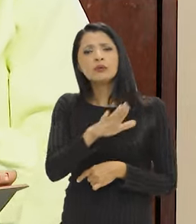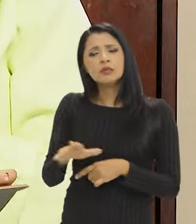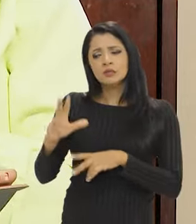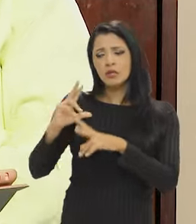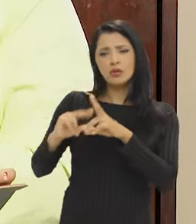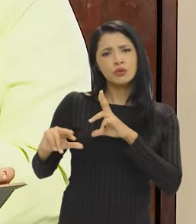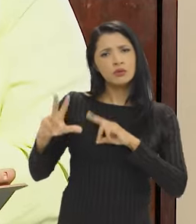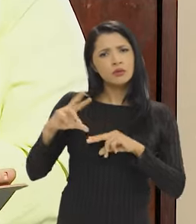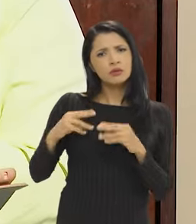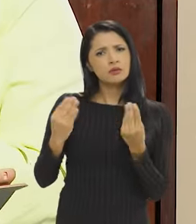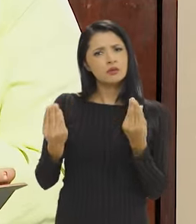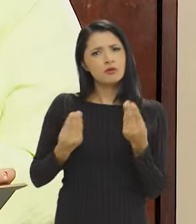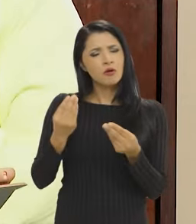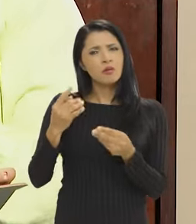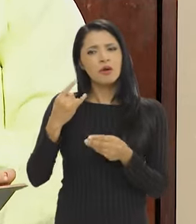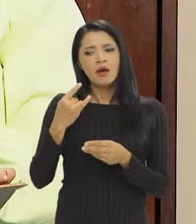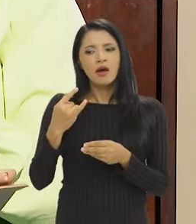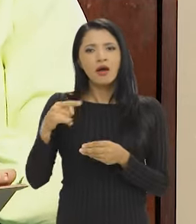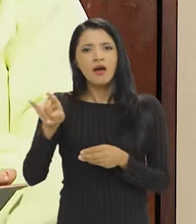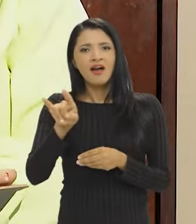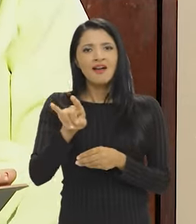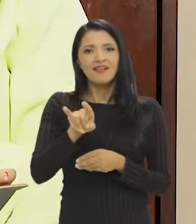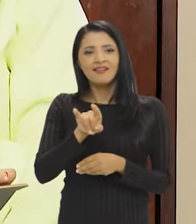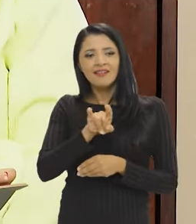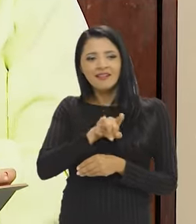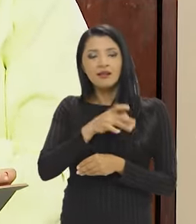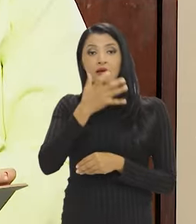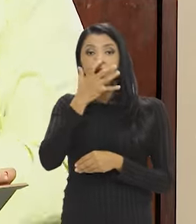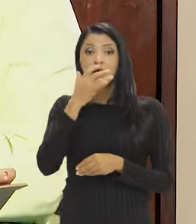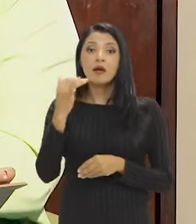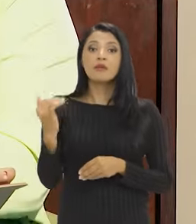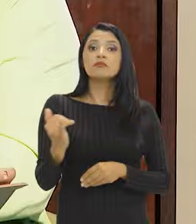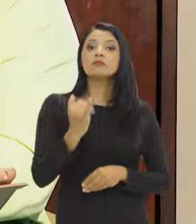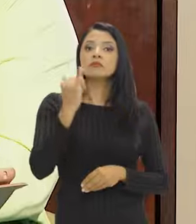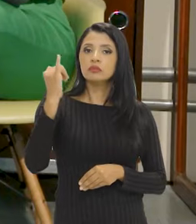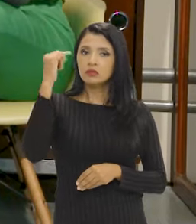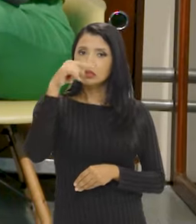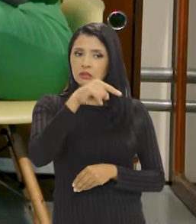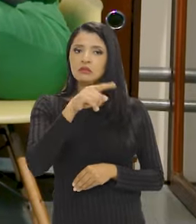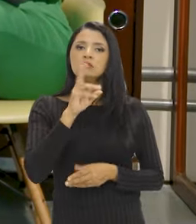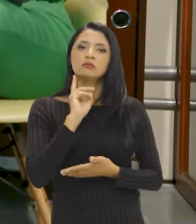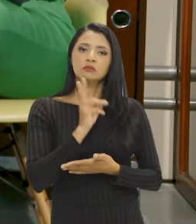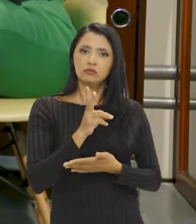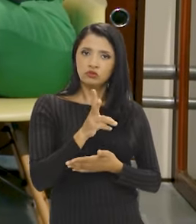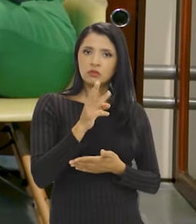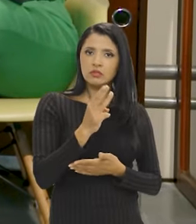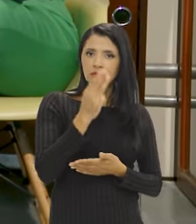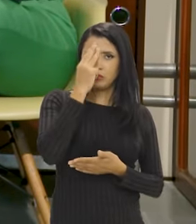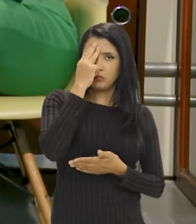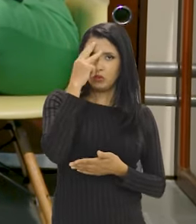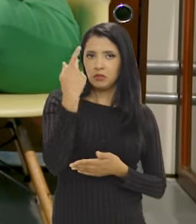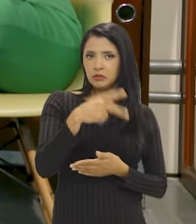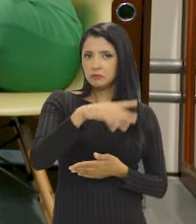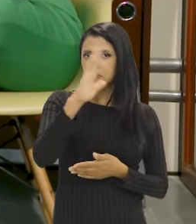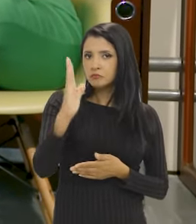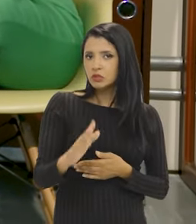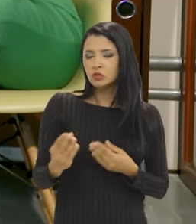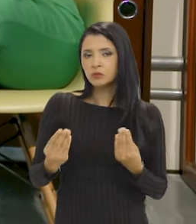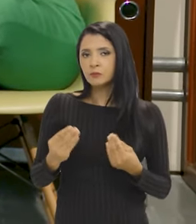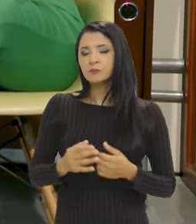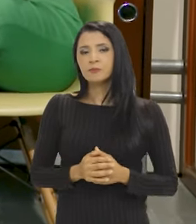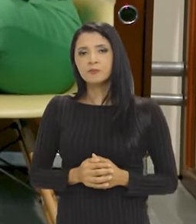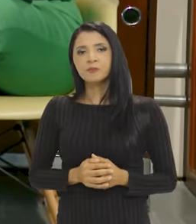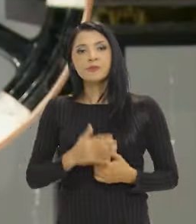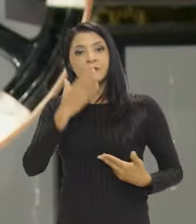exemplo, com crianças e adolescentes para atrair a atenção deles, para a importância de se manter essa memória nacional?